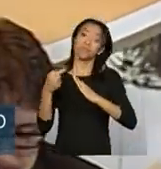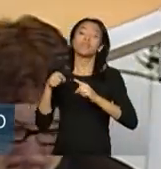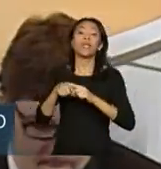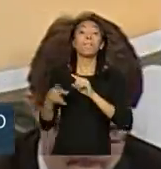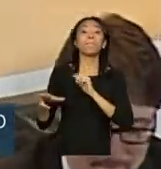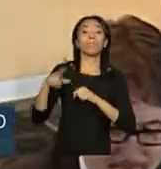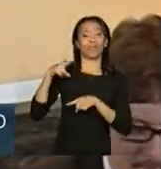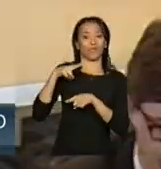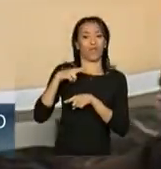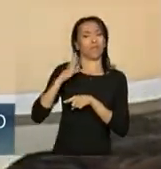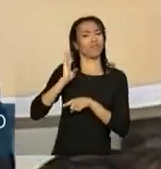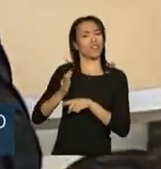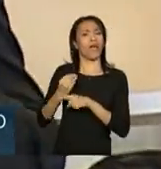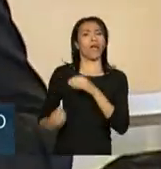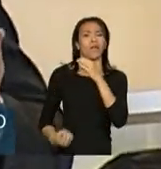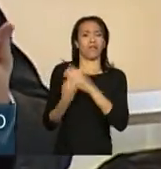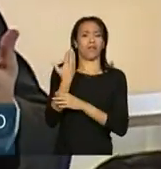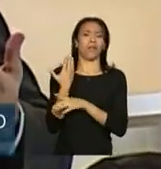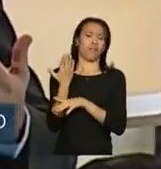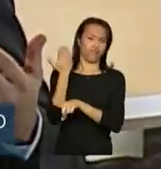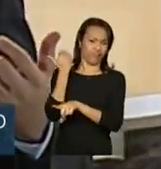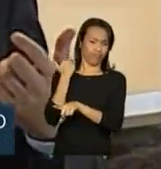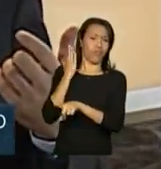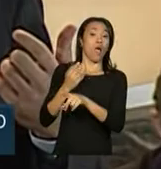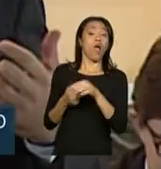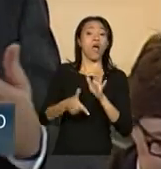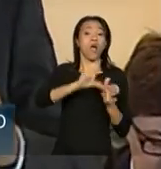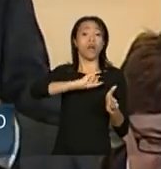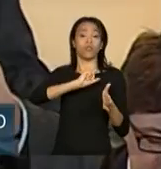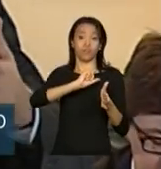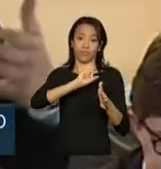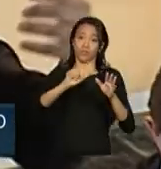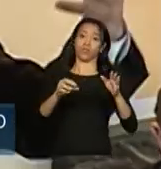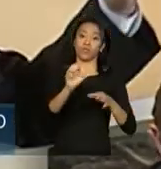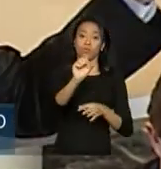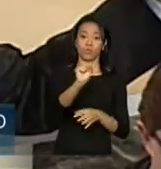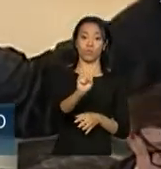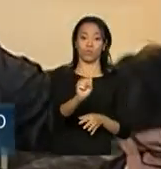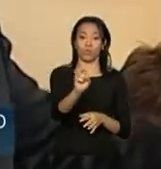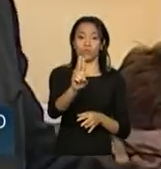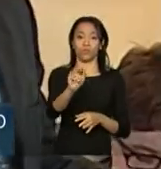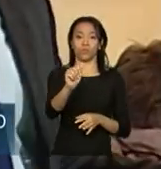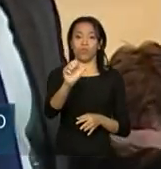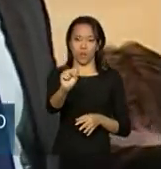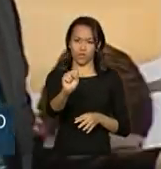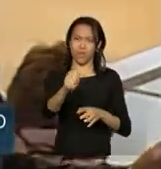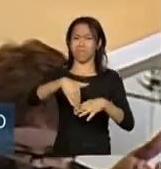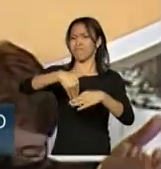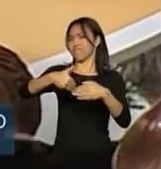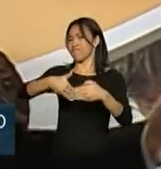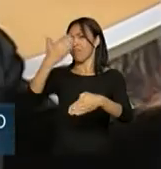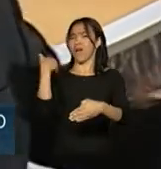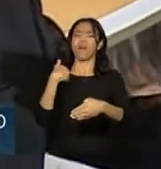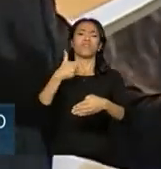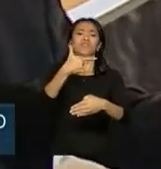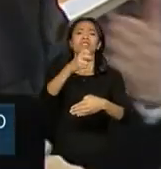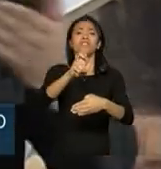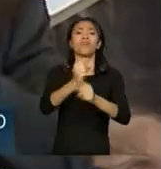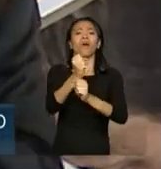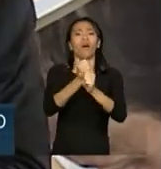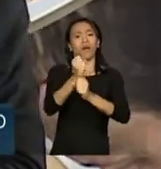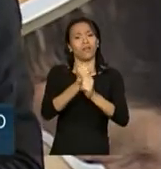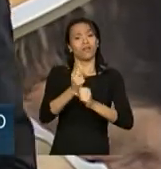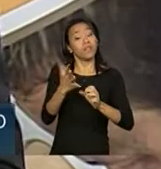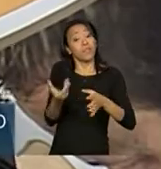privados, que já existiam antes do SUS existir, existiam há mais de 25 anos atrás e que fazem